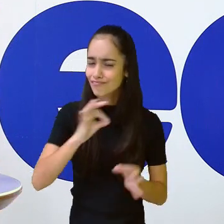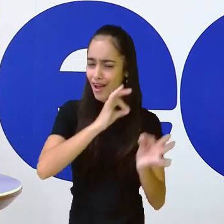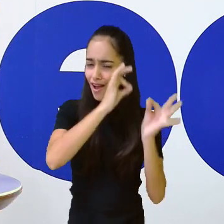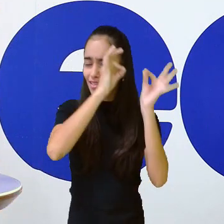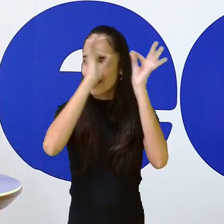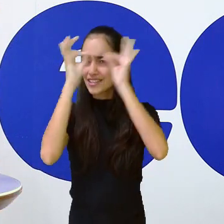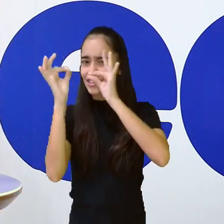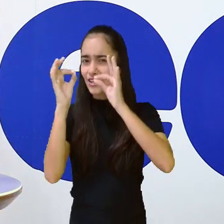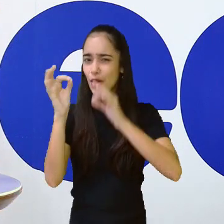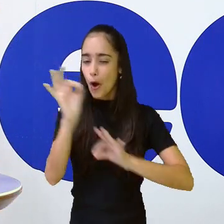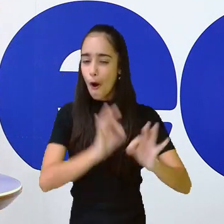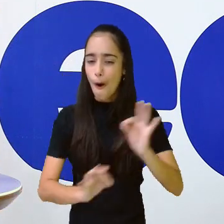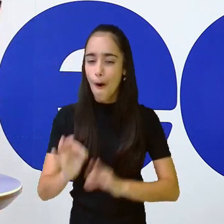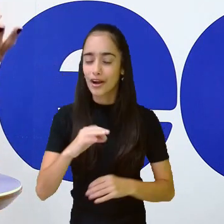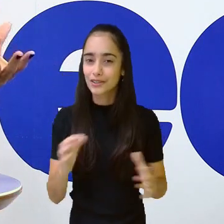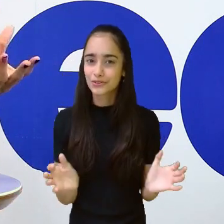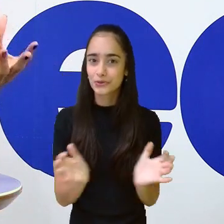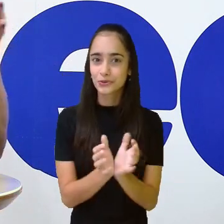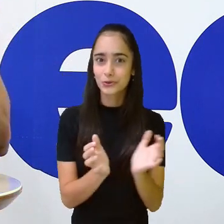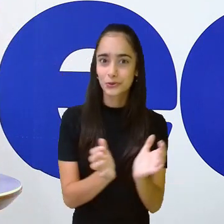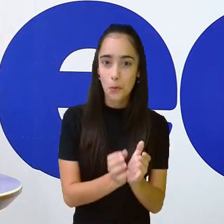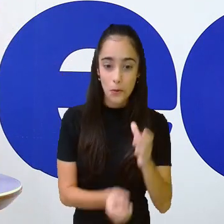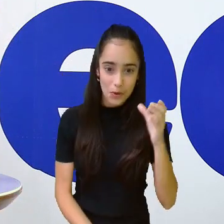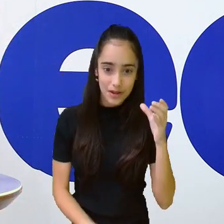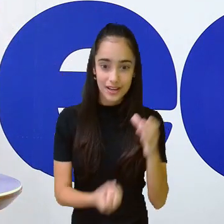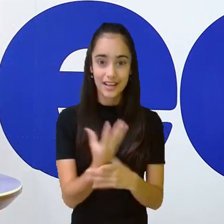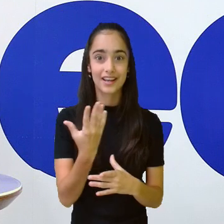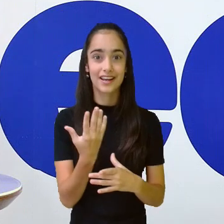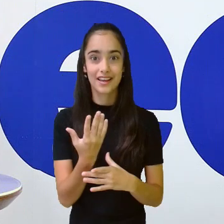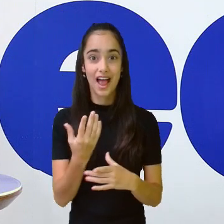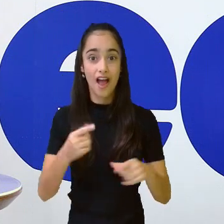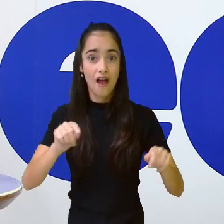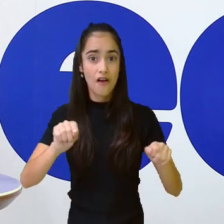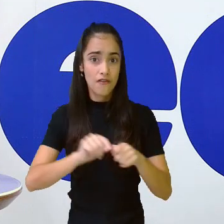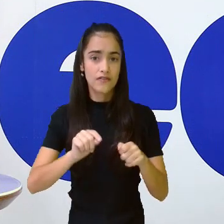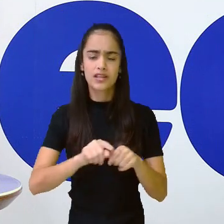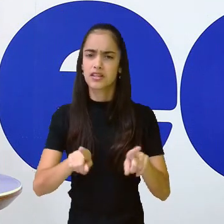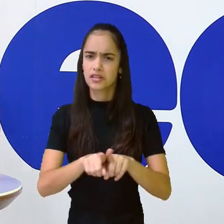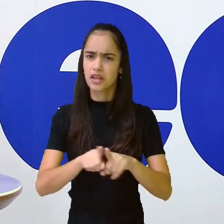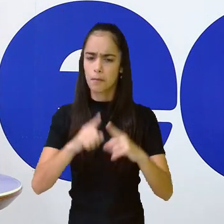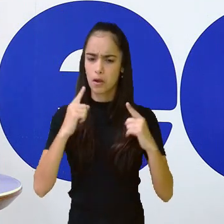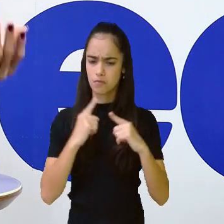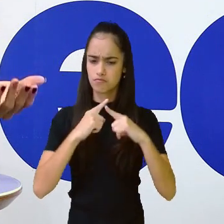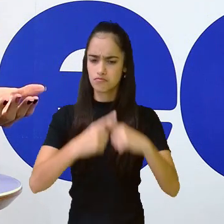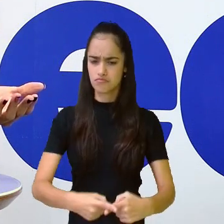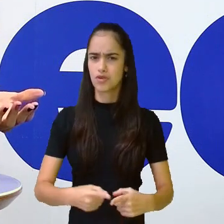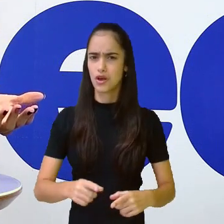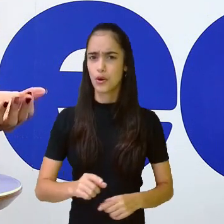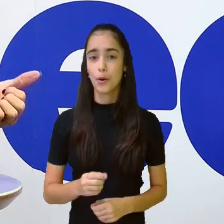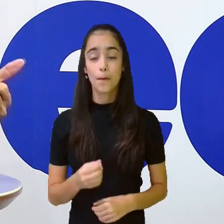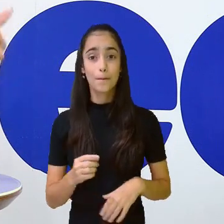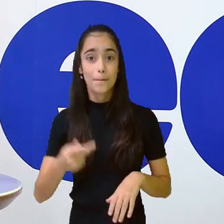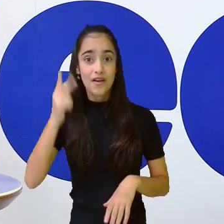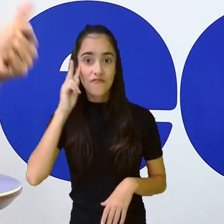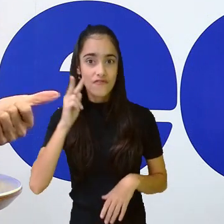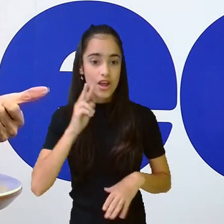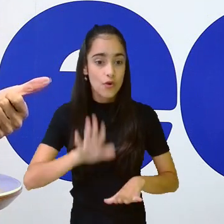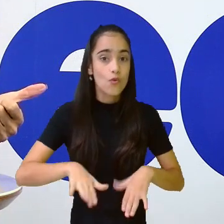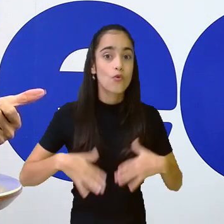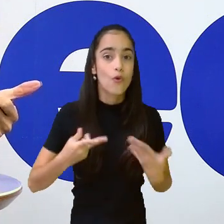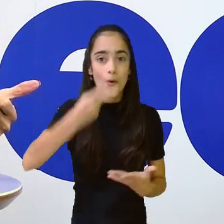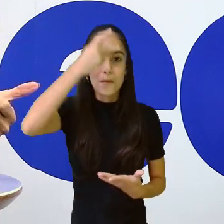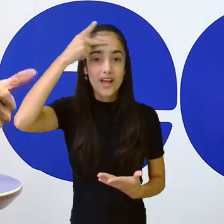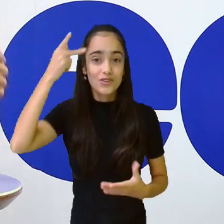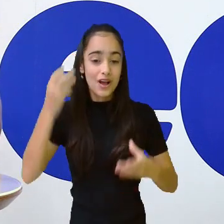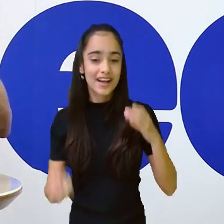aí uma equipe, um grupo aí, e criar. Fazer até um campeonato, né, professora Eli, para ver quem cria uma fábula com o nosso